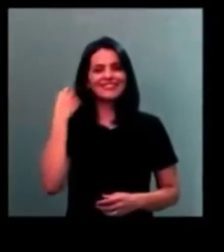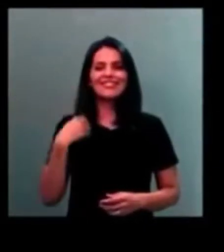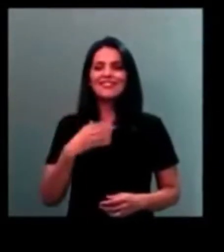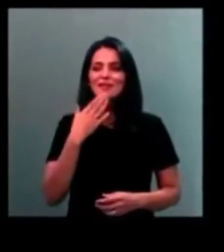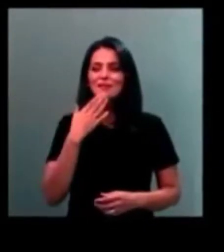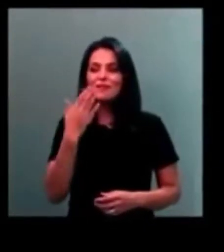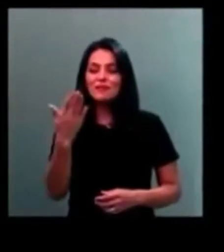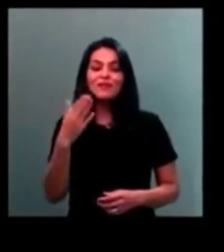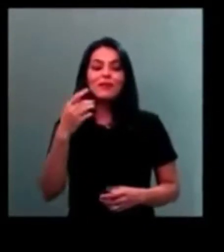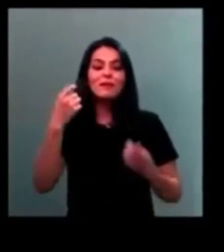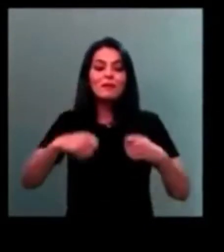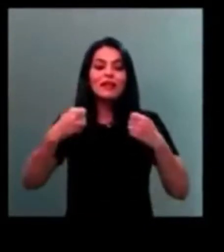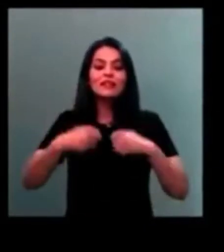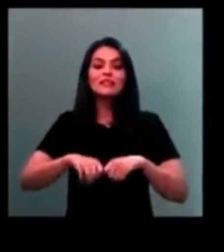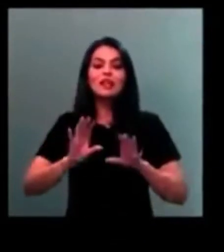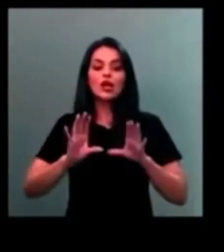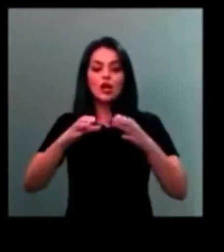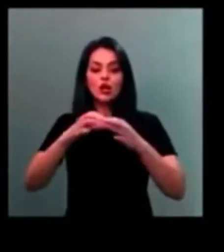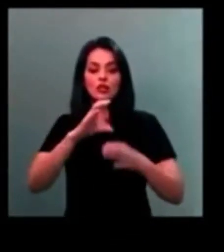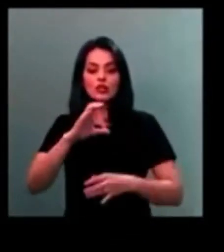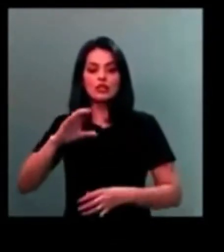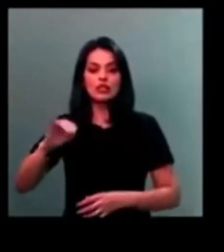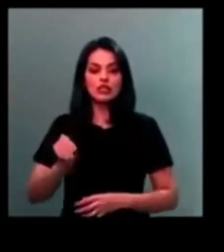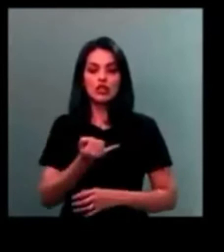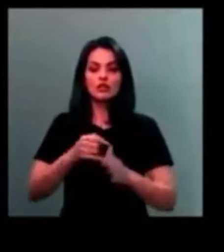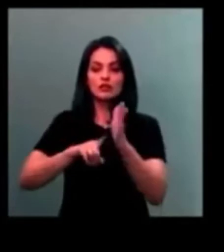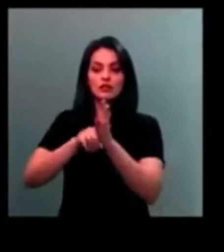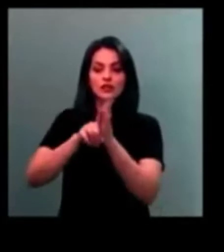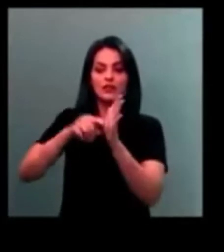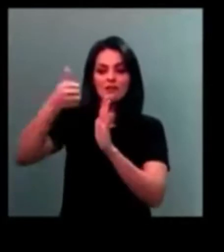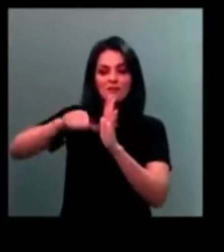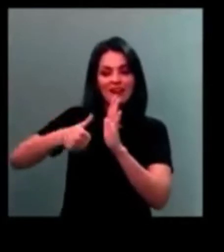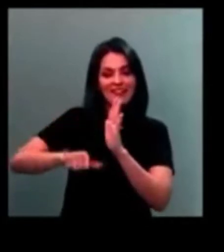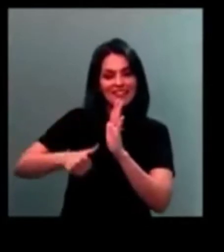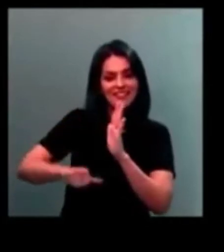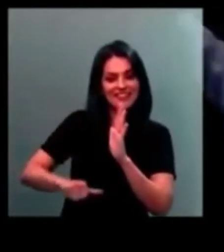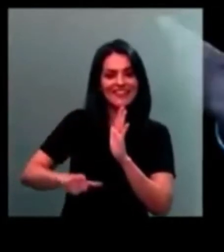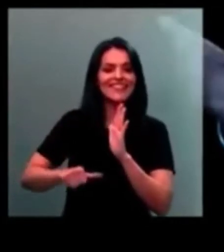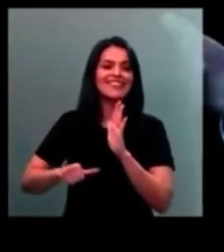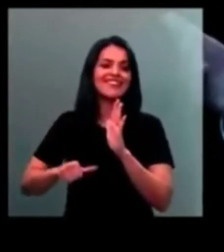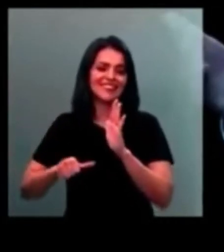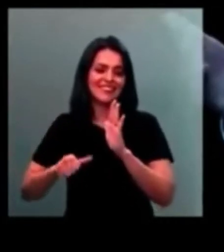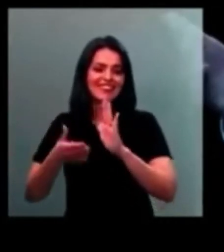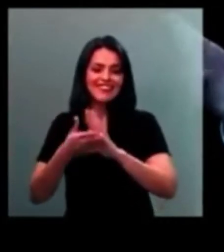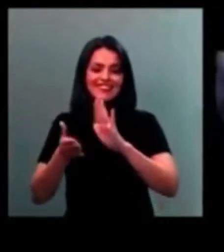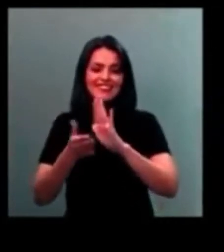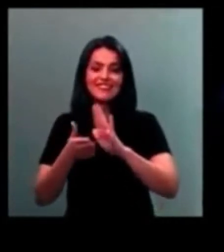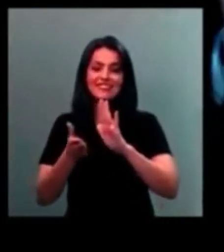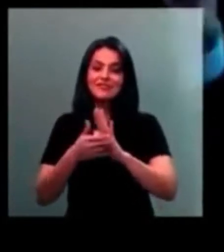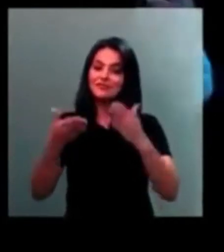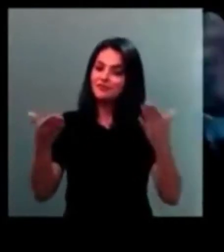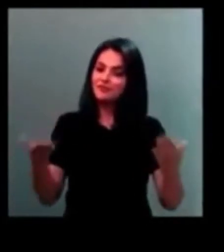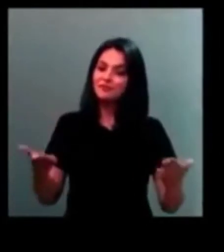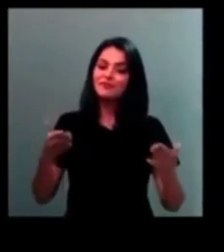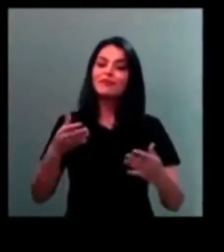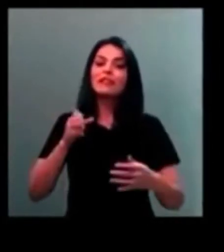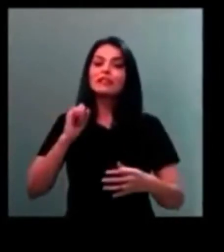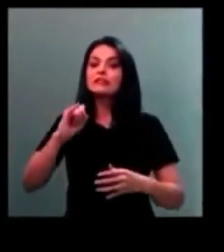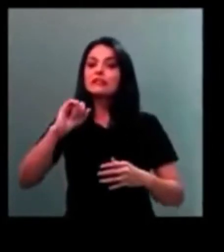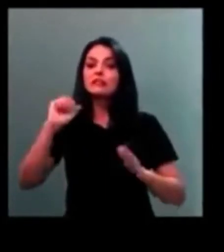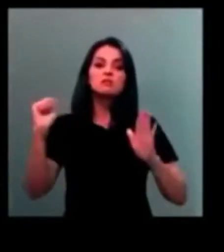fazer com que a Comissão de Justiça apreciasse a matéria. E no caso de